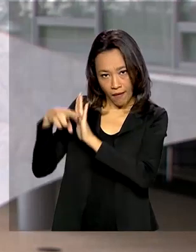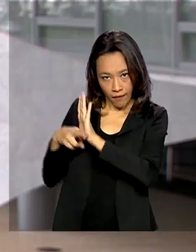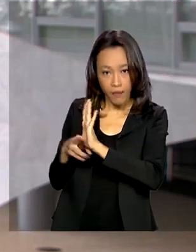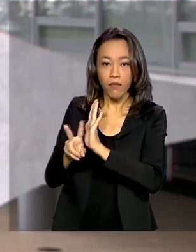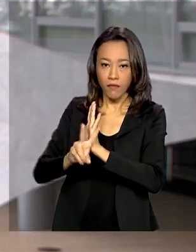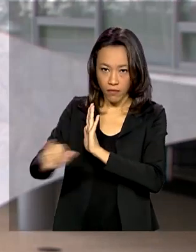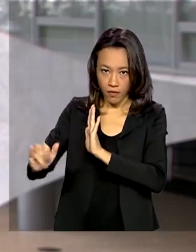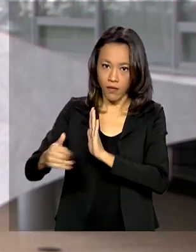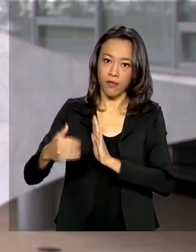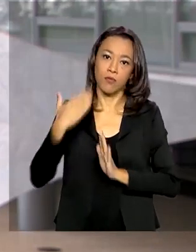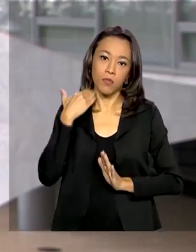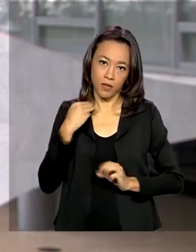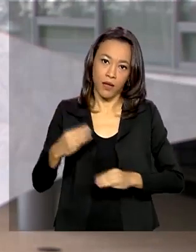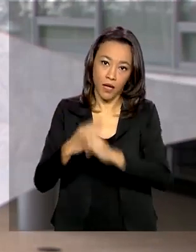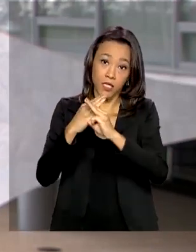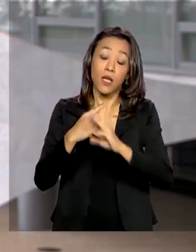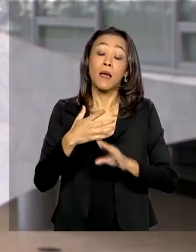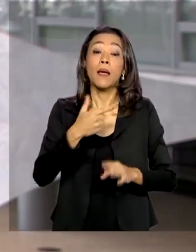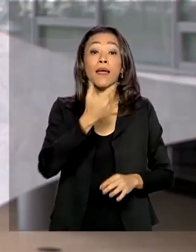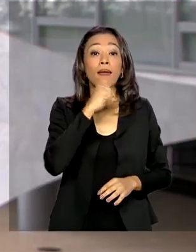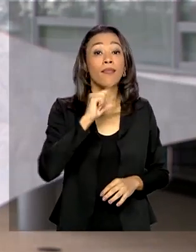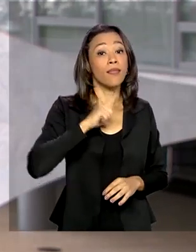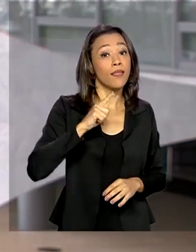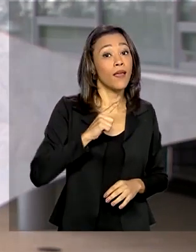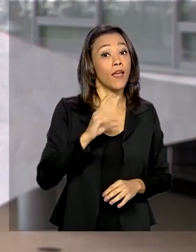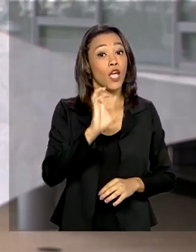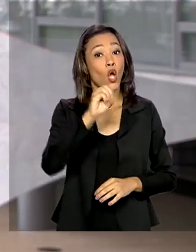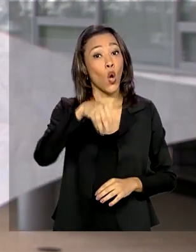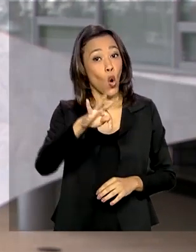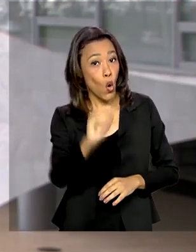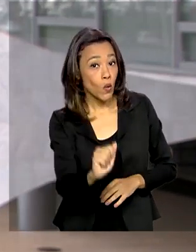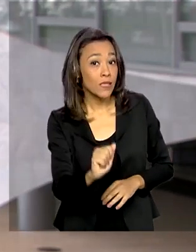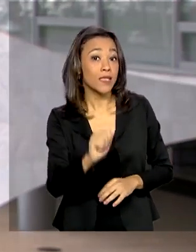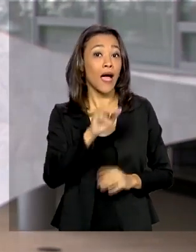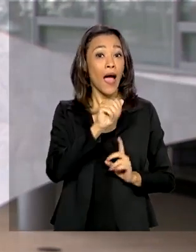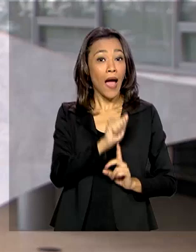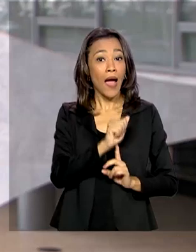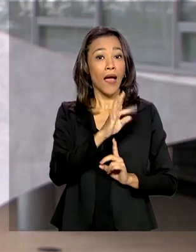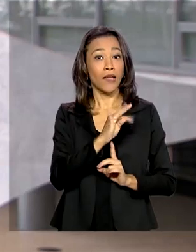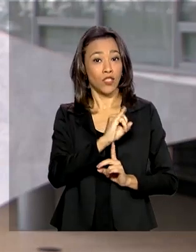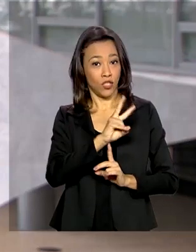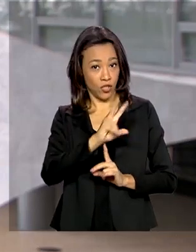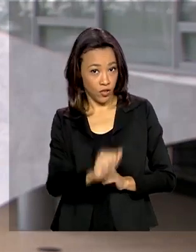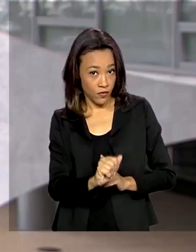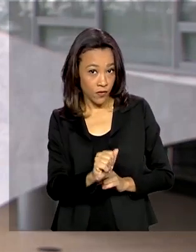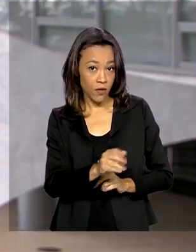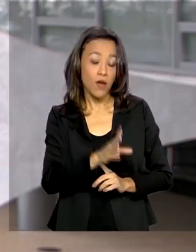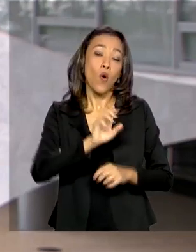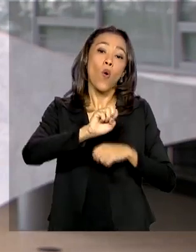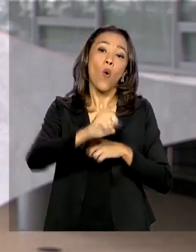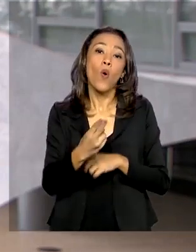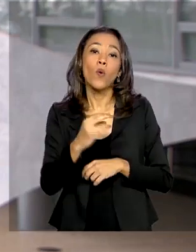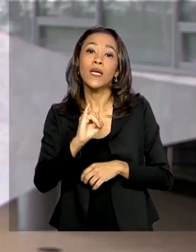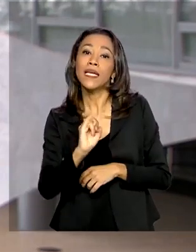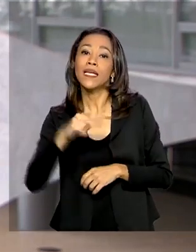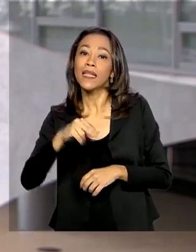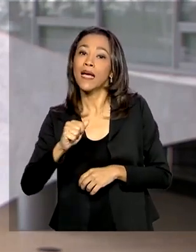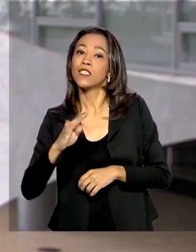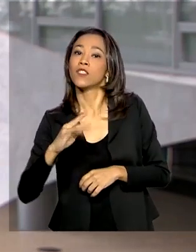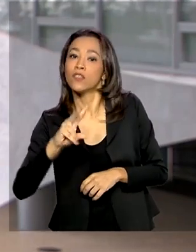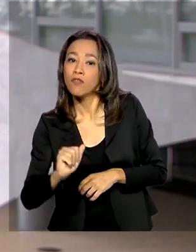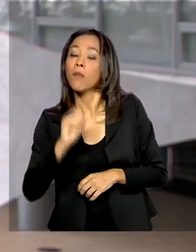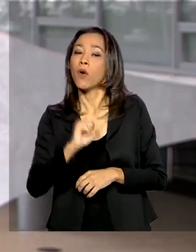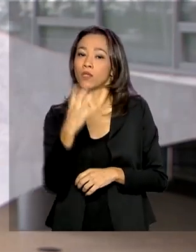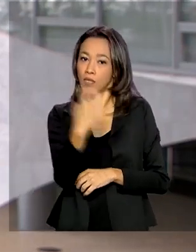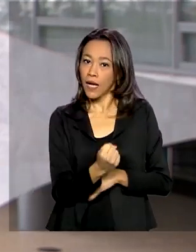definido que quem tem contas de FGTS ativas ou inativas vai poder sacar até o limite de